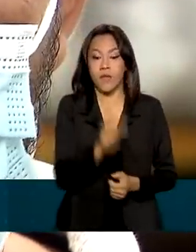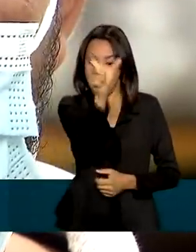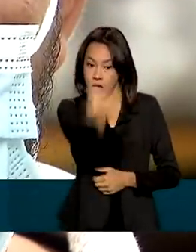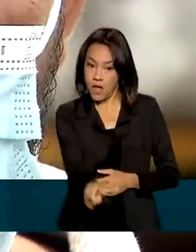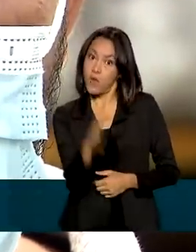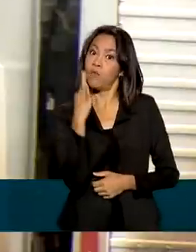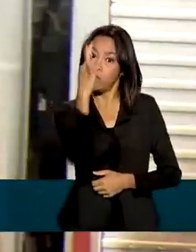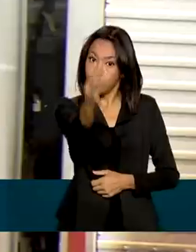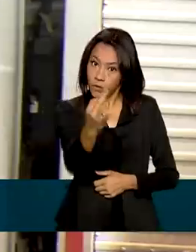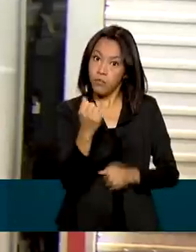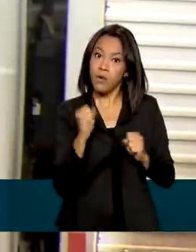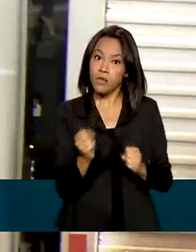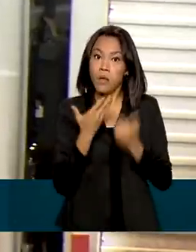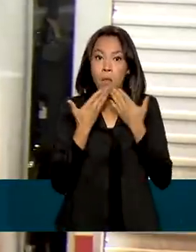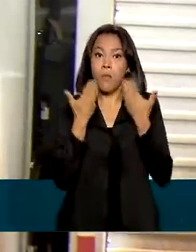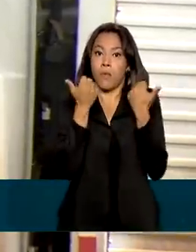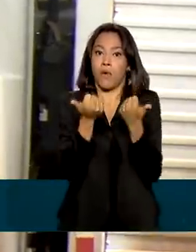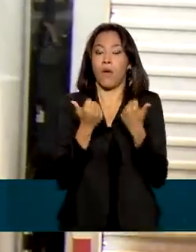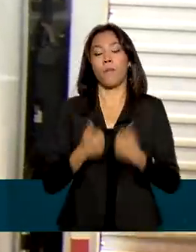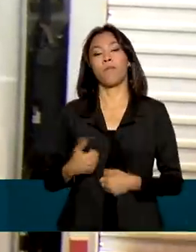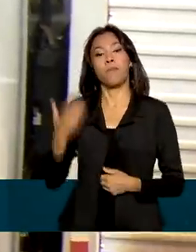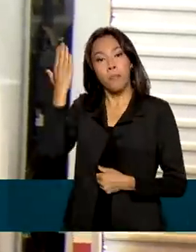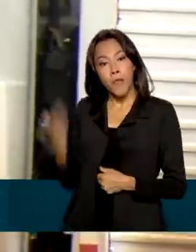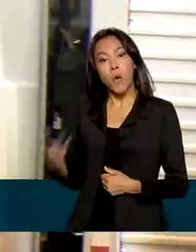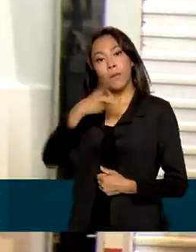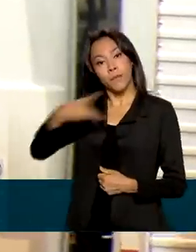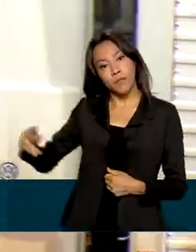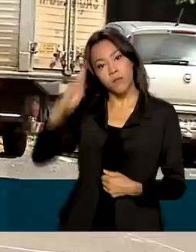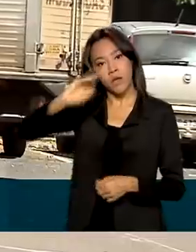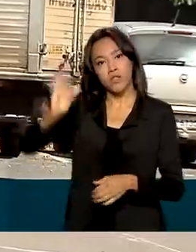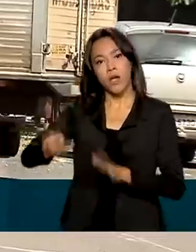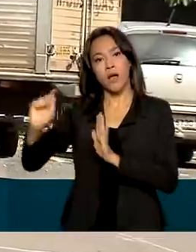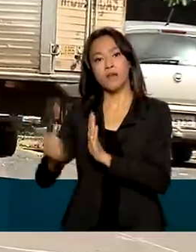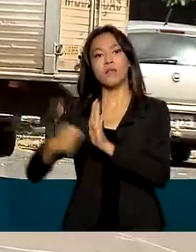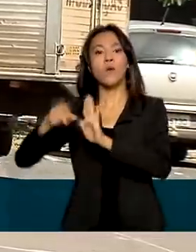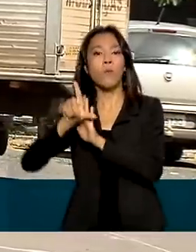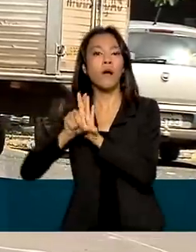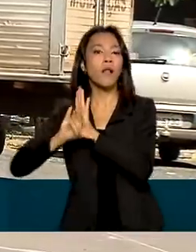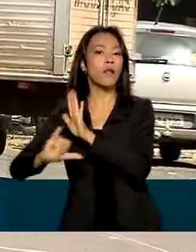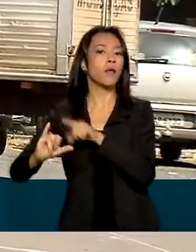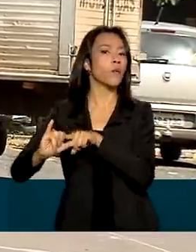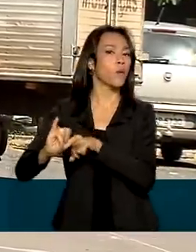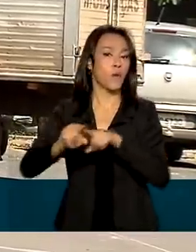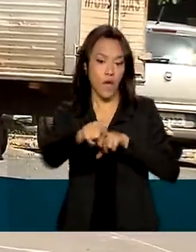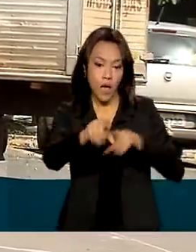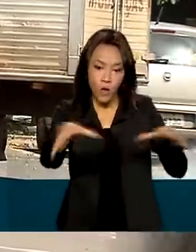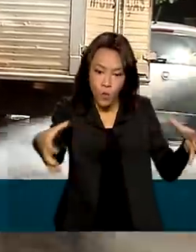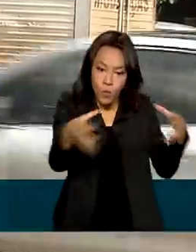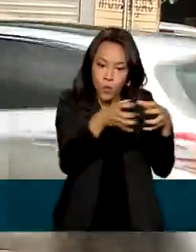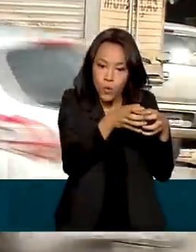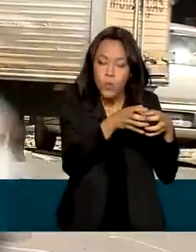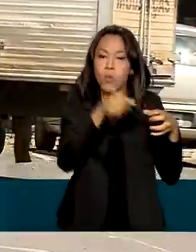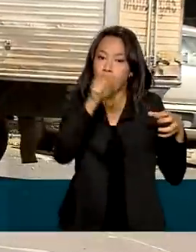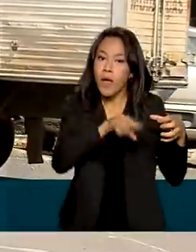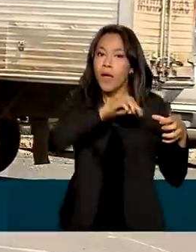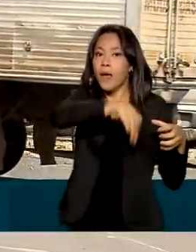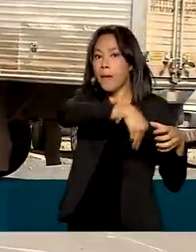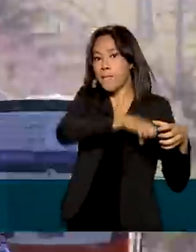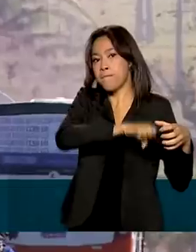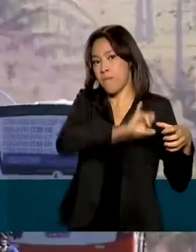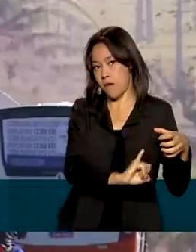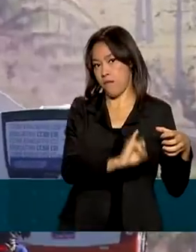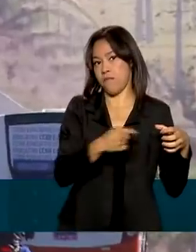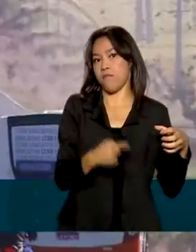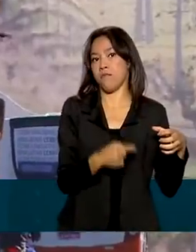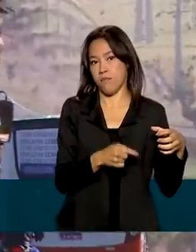poderá ser mais tranquilo. O presidente Jair Bolsonaro sancionou a lei que inclui a categoria no modelo de microempreendedor individual.